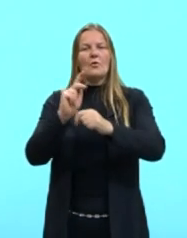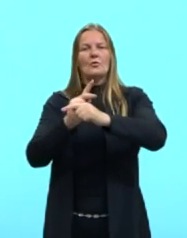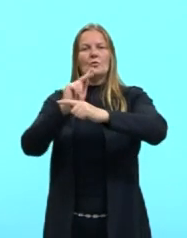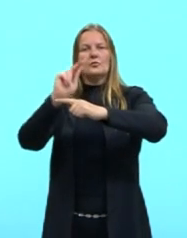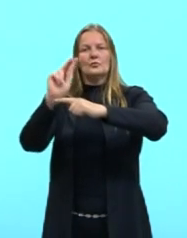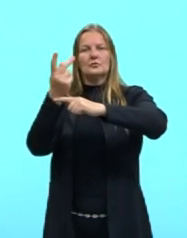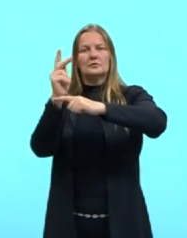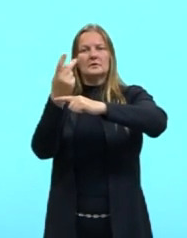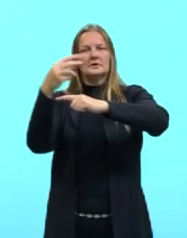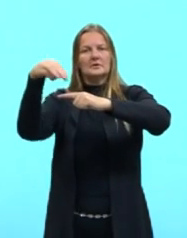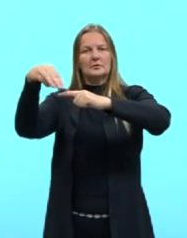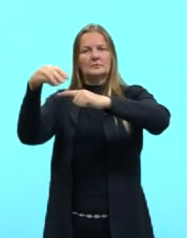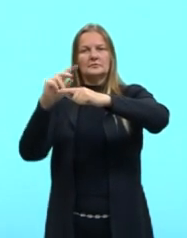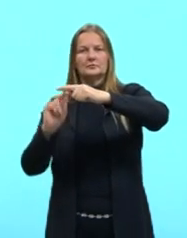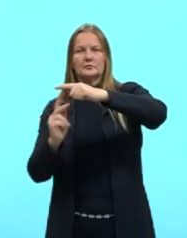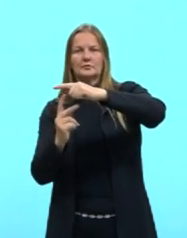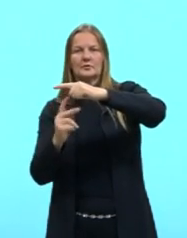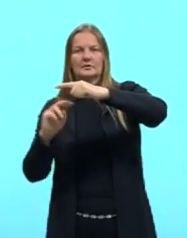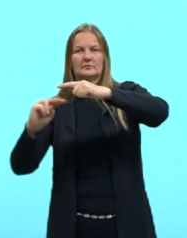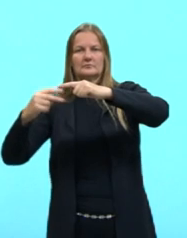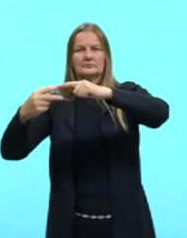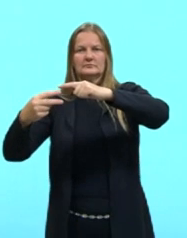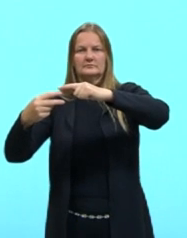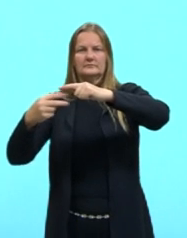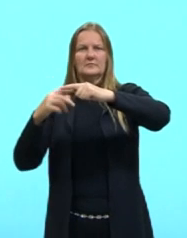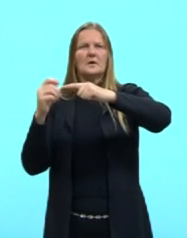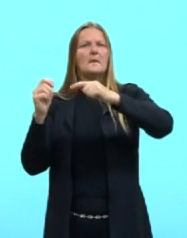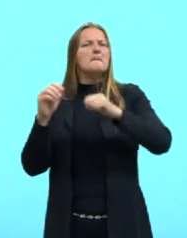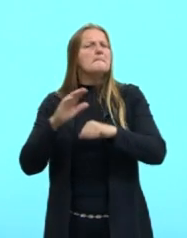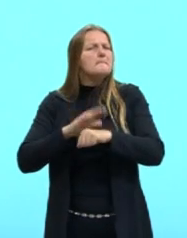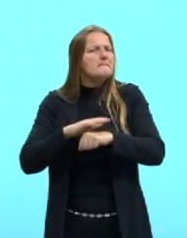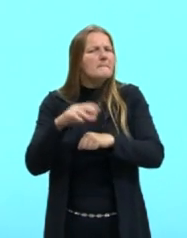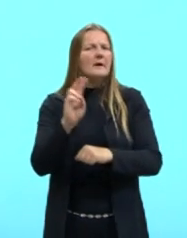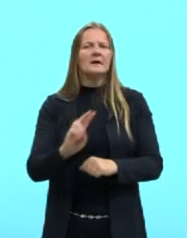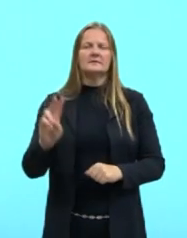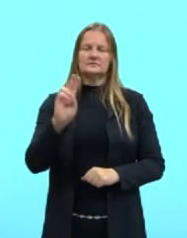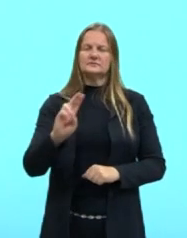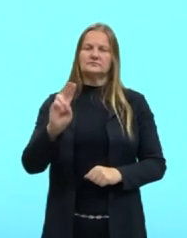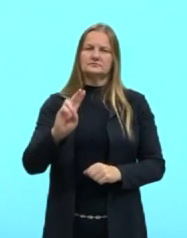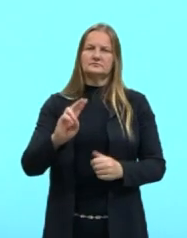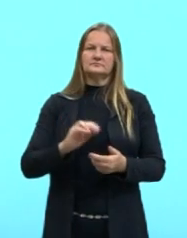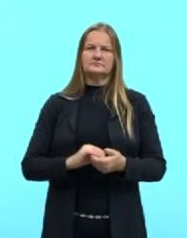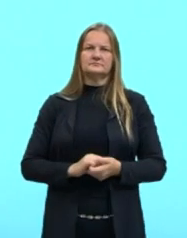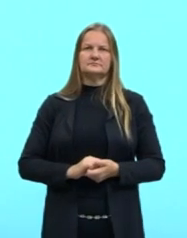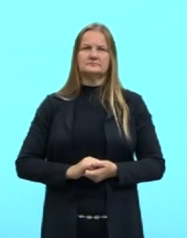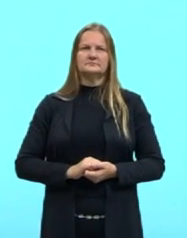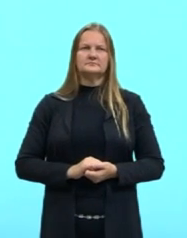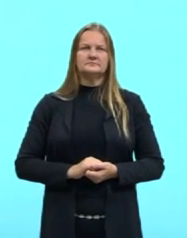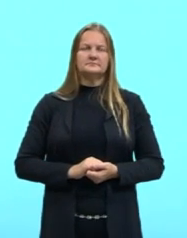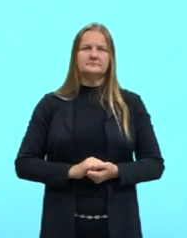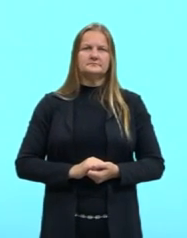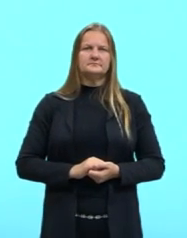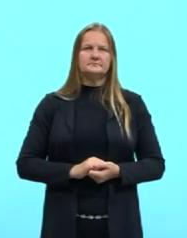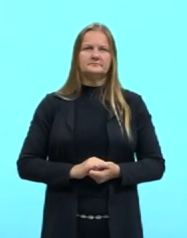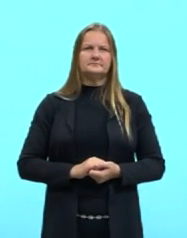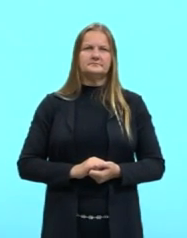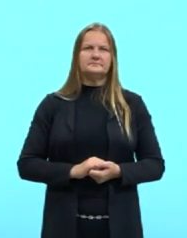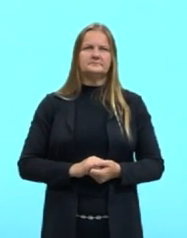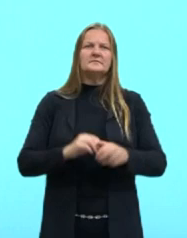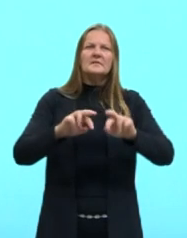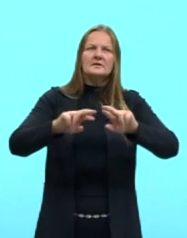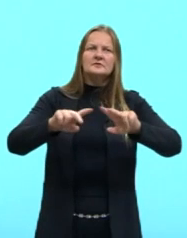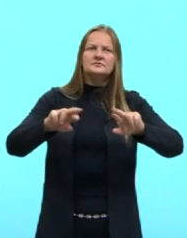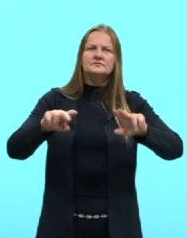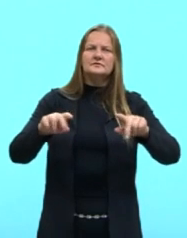hora ao quadrado. Claro que existem outras, mas essas aqui são as mais comuns que a gente utiliza. Certo? Então, a diferença